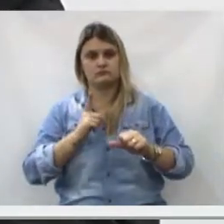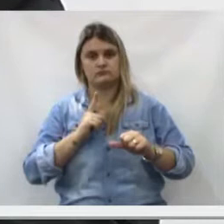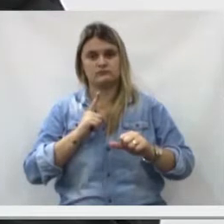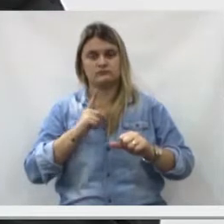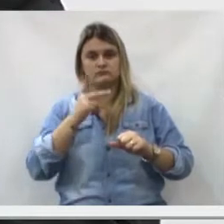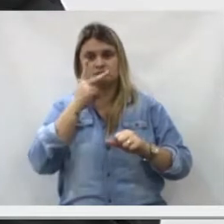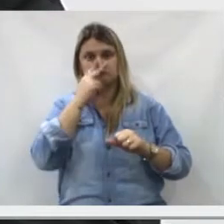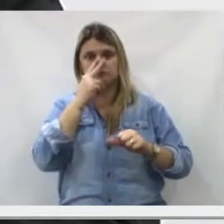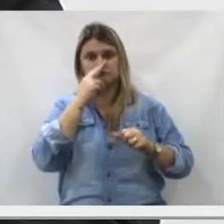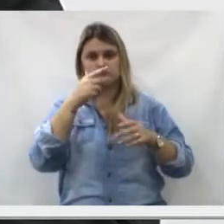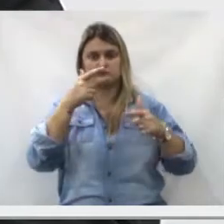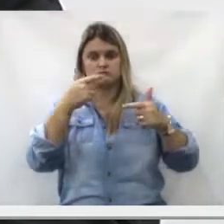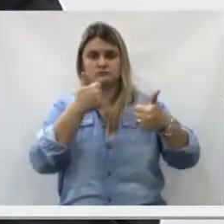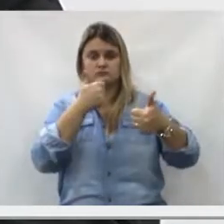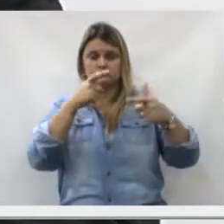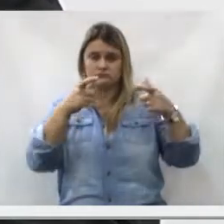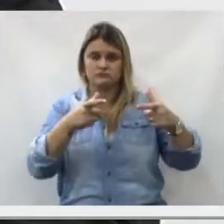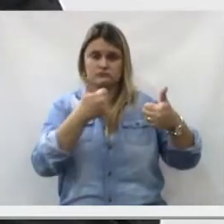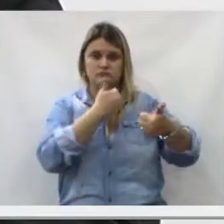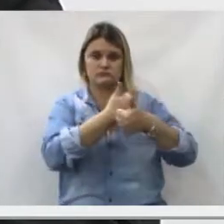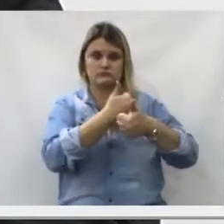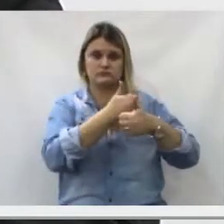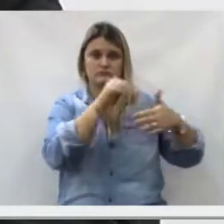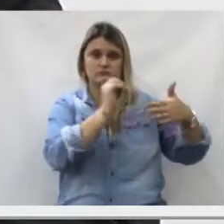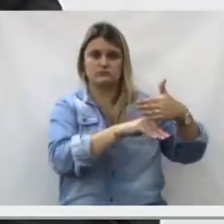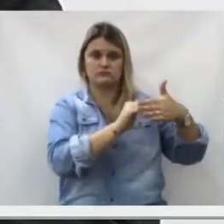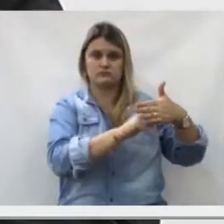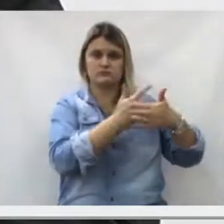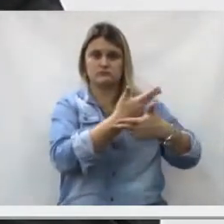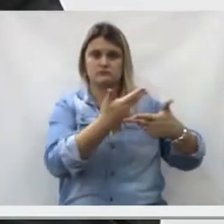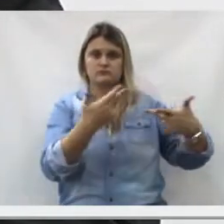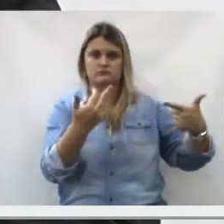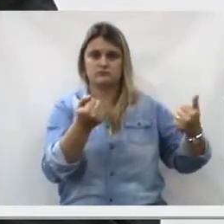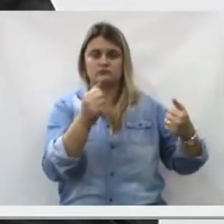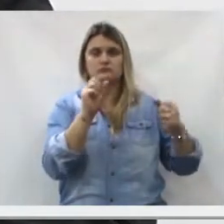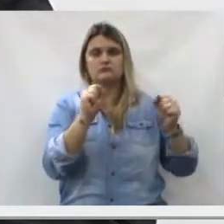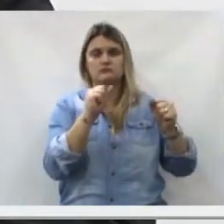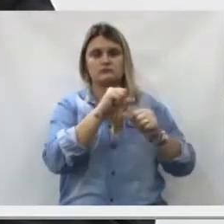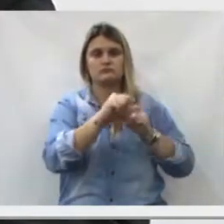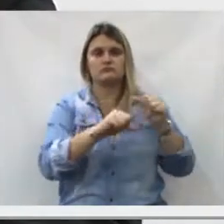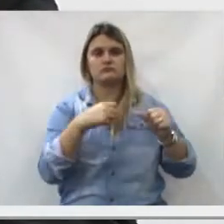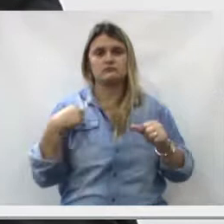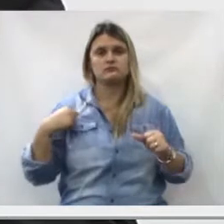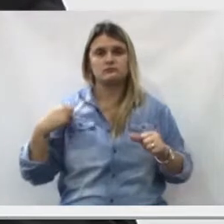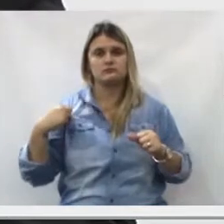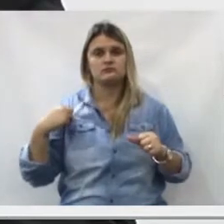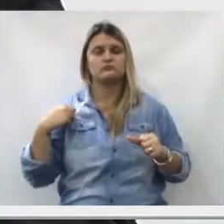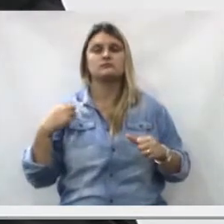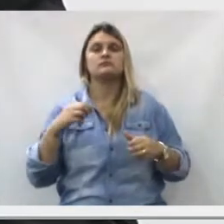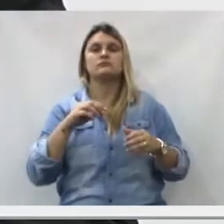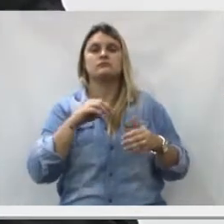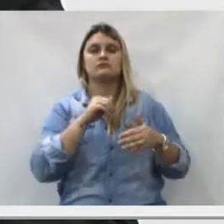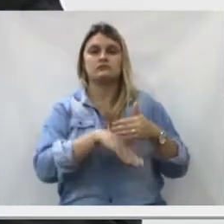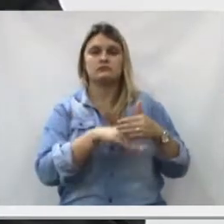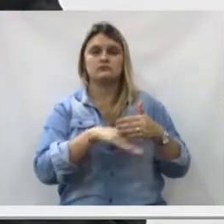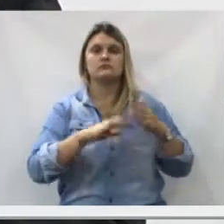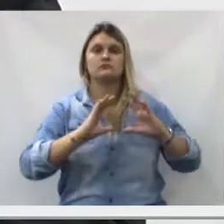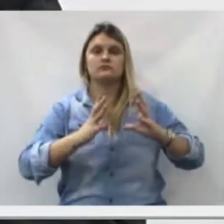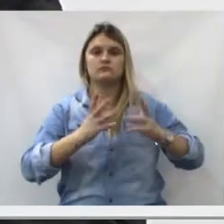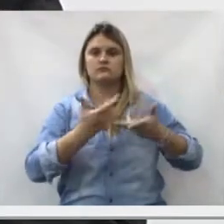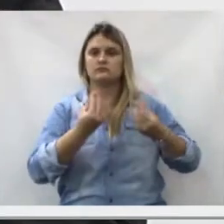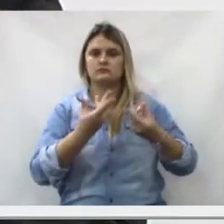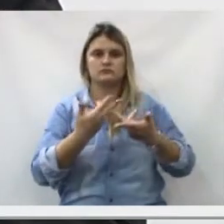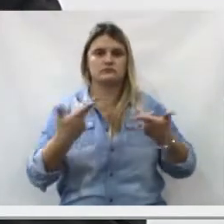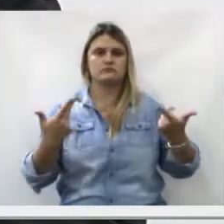arquibancada móvel, um módulo tipo container que é colocado ao lado, que serve como um